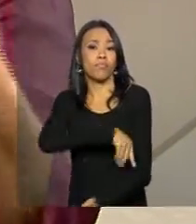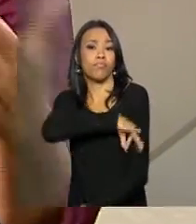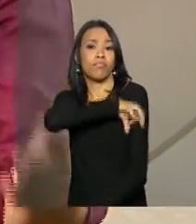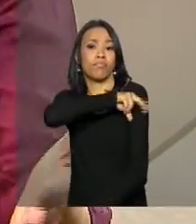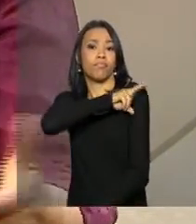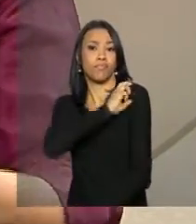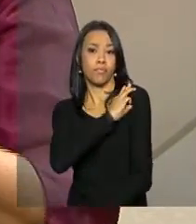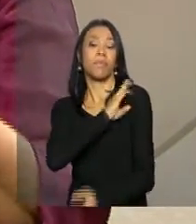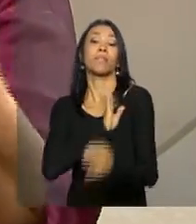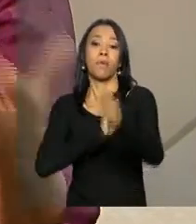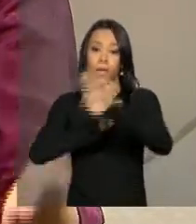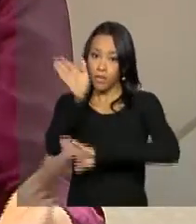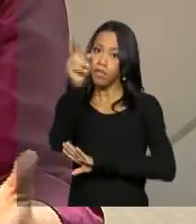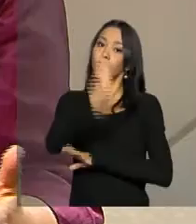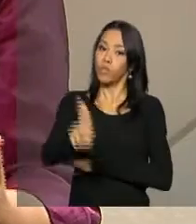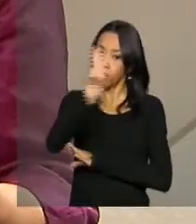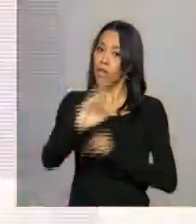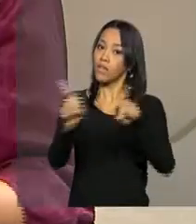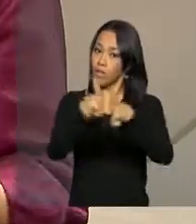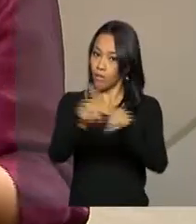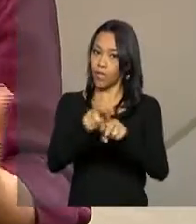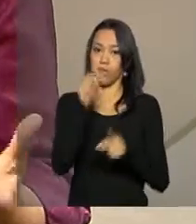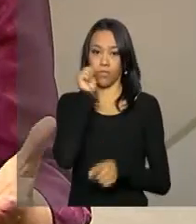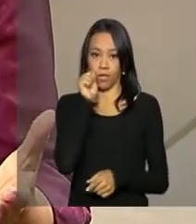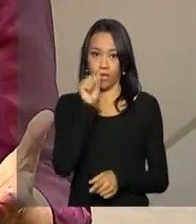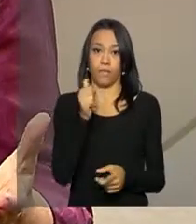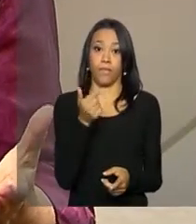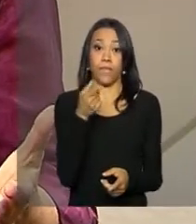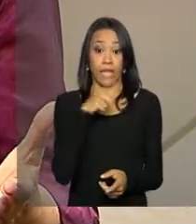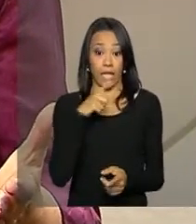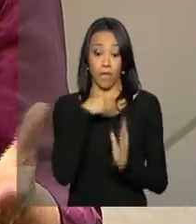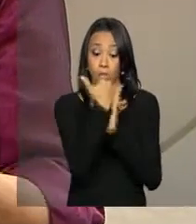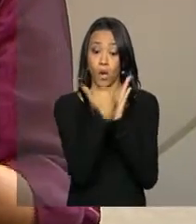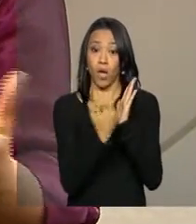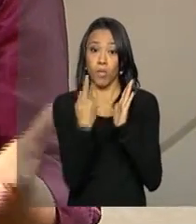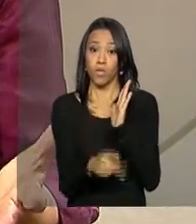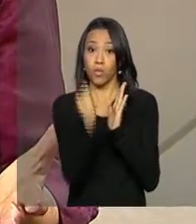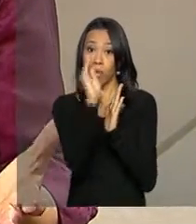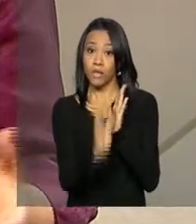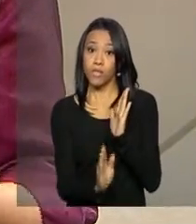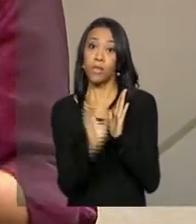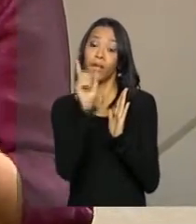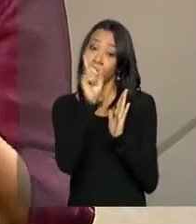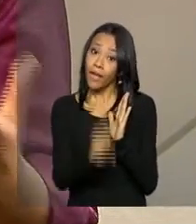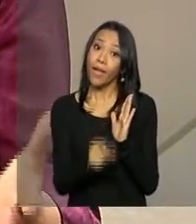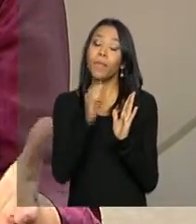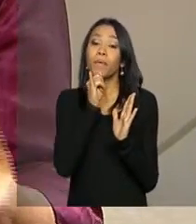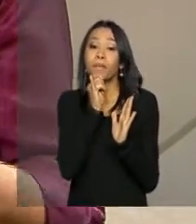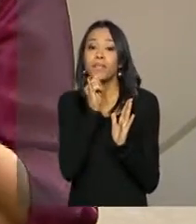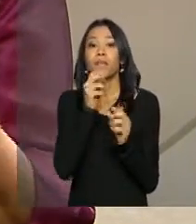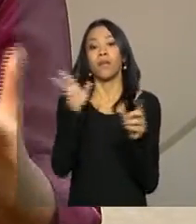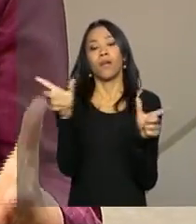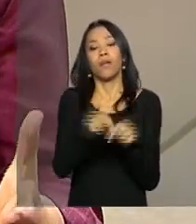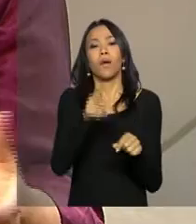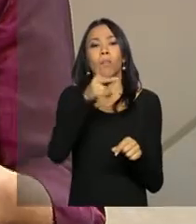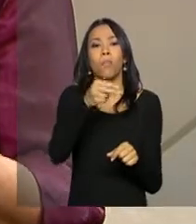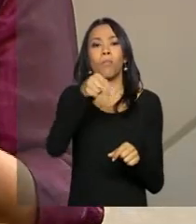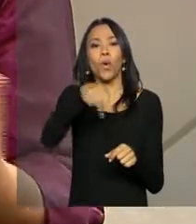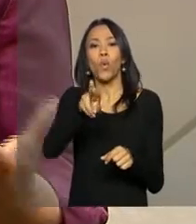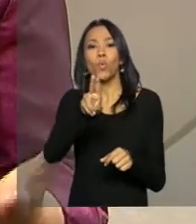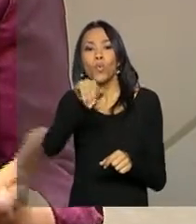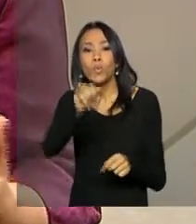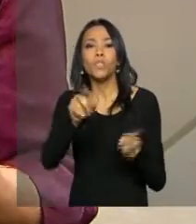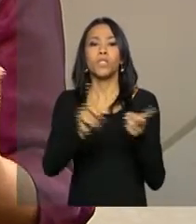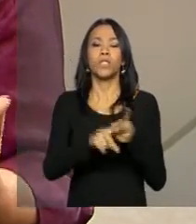nas universidades, na educação superior. Você tem programas no Brasil que são exemplos, o ProUni, o Pronatec,